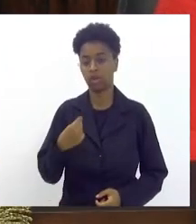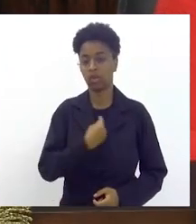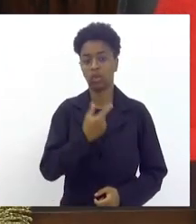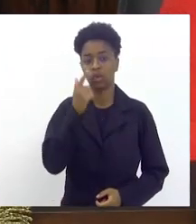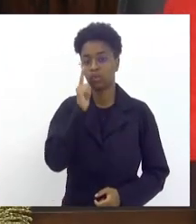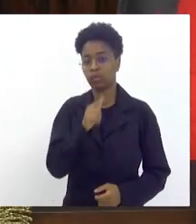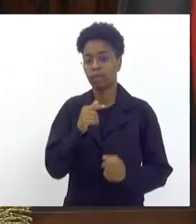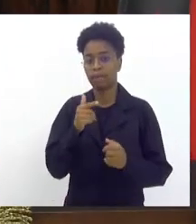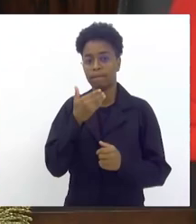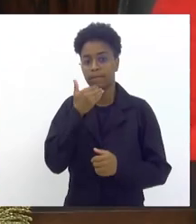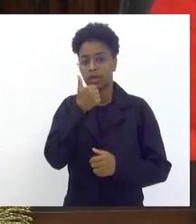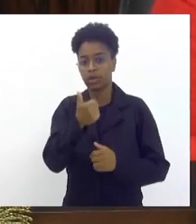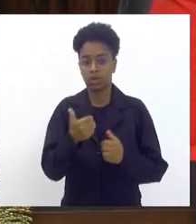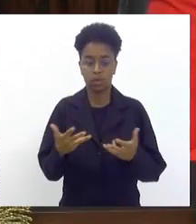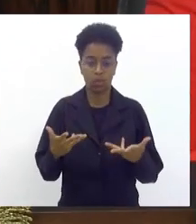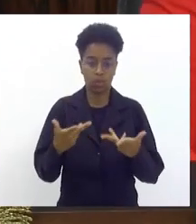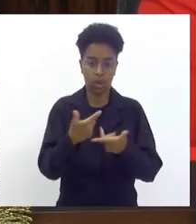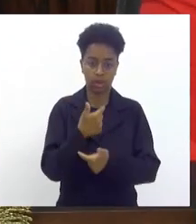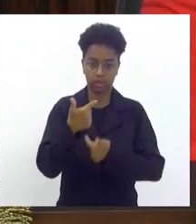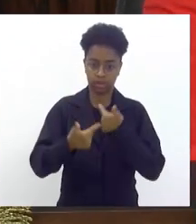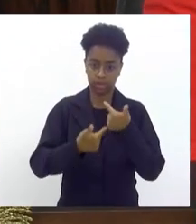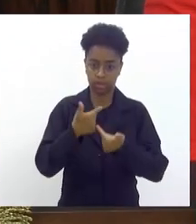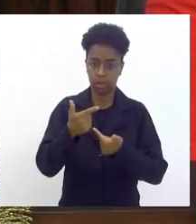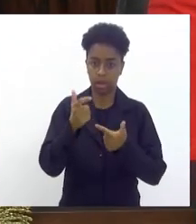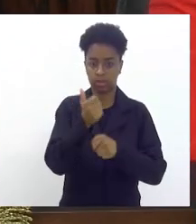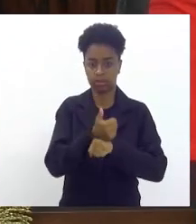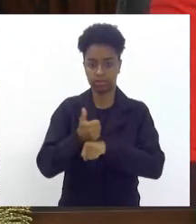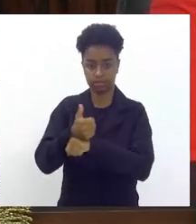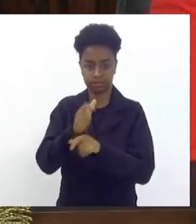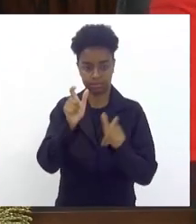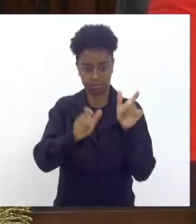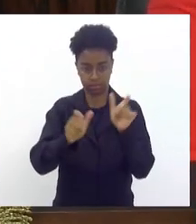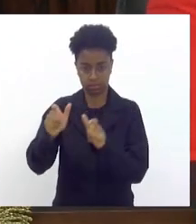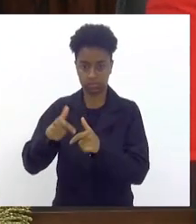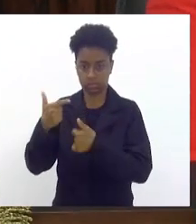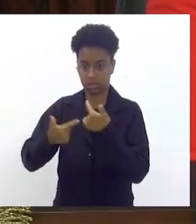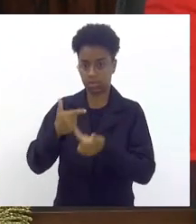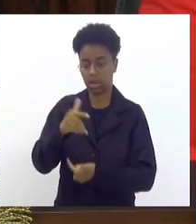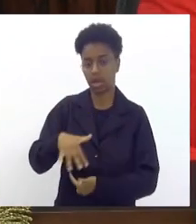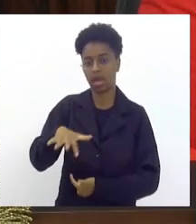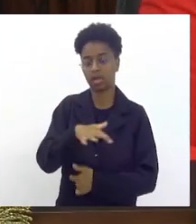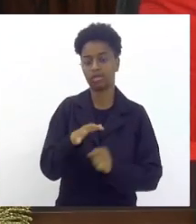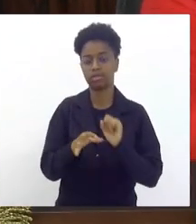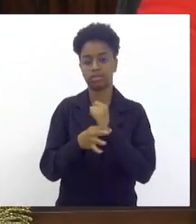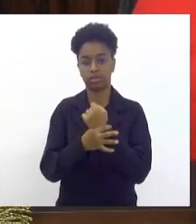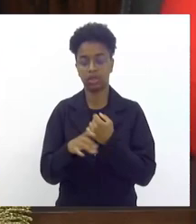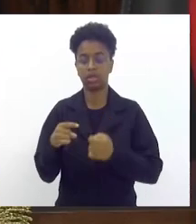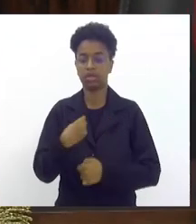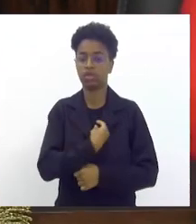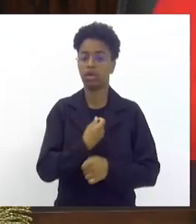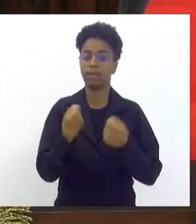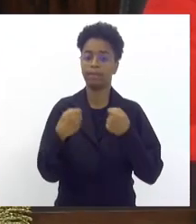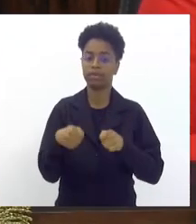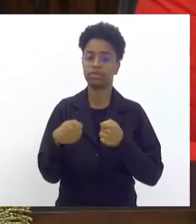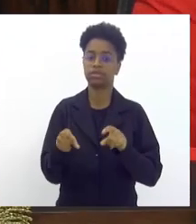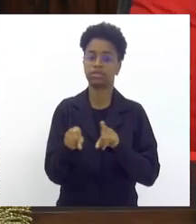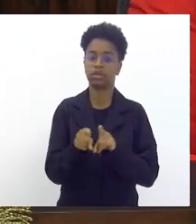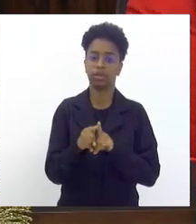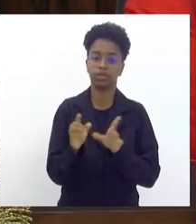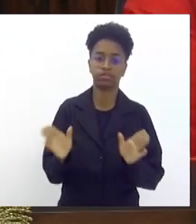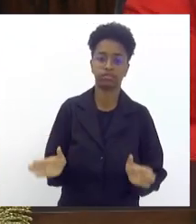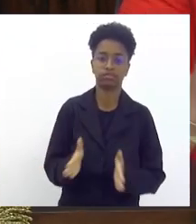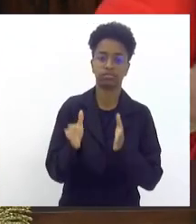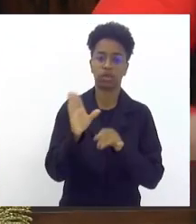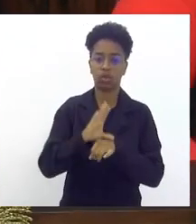a qualidade de condição de trabalho dos profissionais e dos trabalhadores da área da segurança nós precisamos promover a cultura